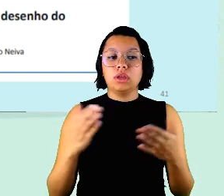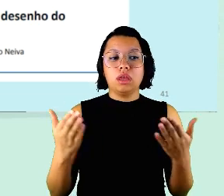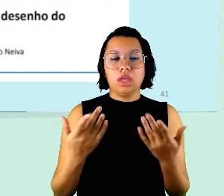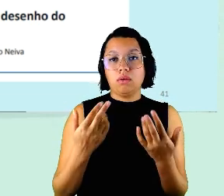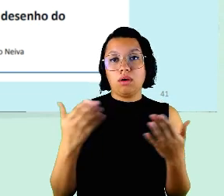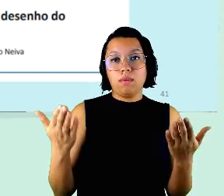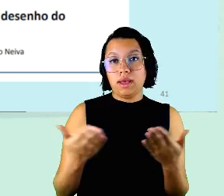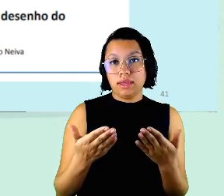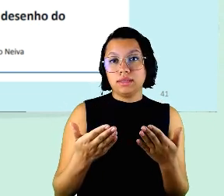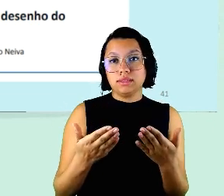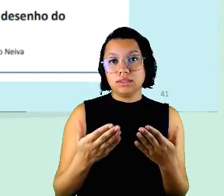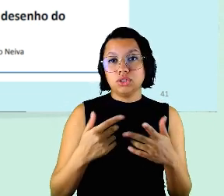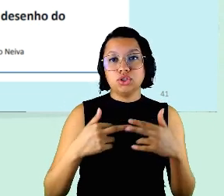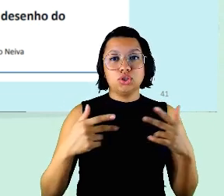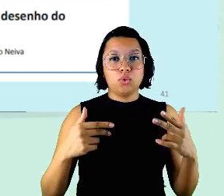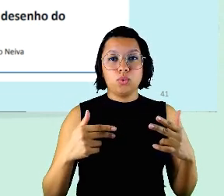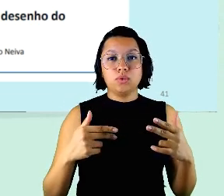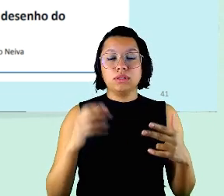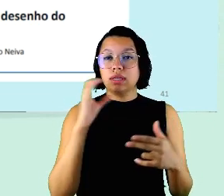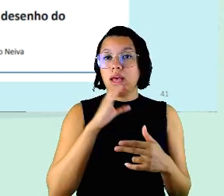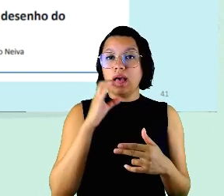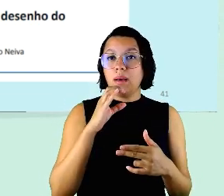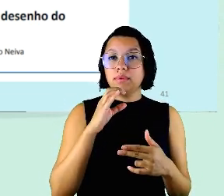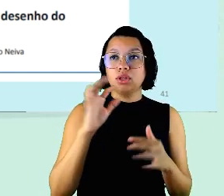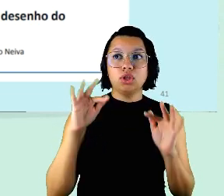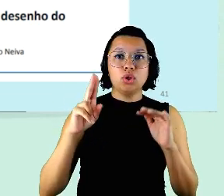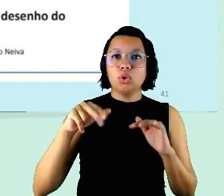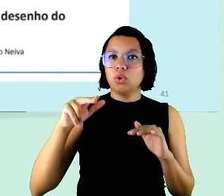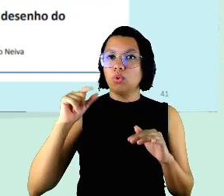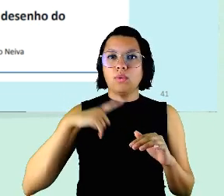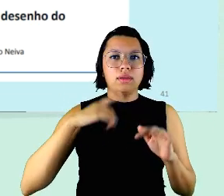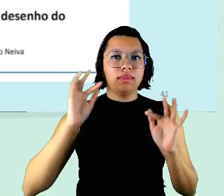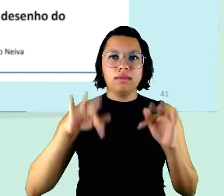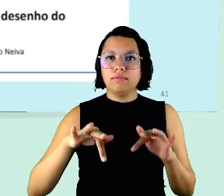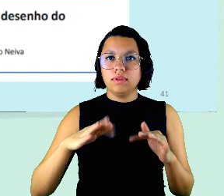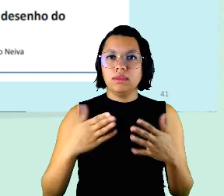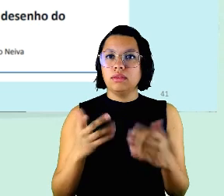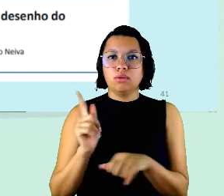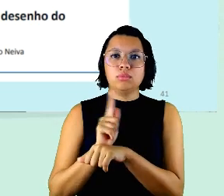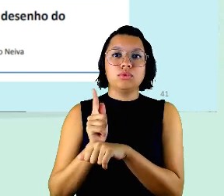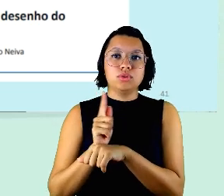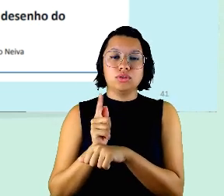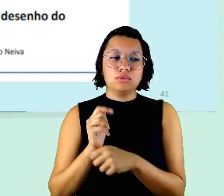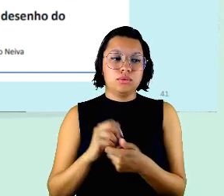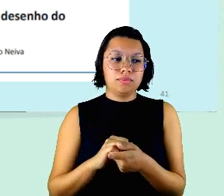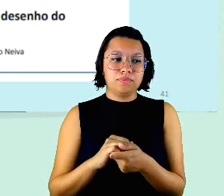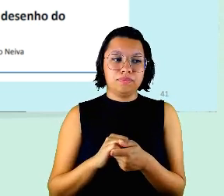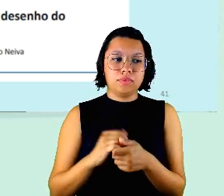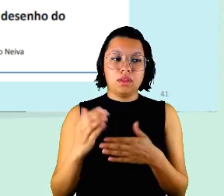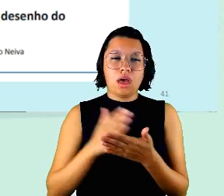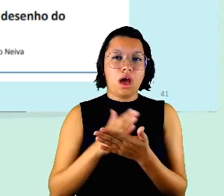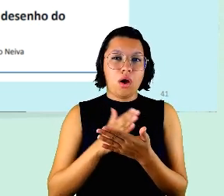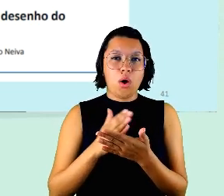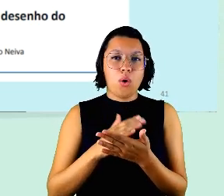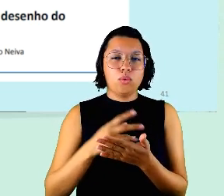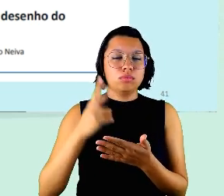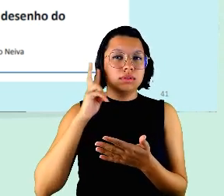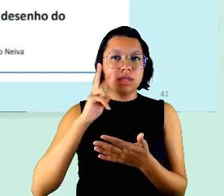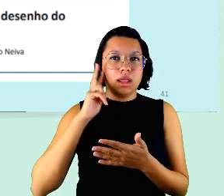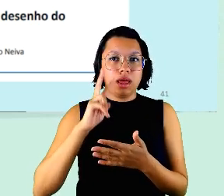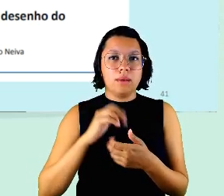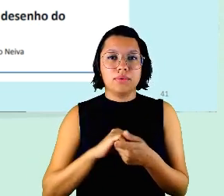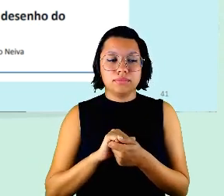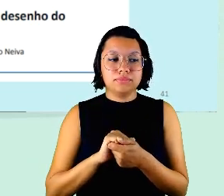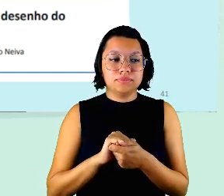instantânea interminável e pro gestor então eu acho que alguns gestores que estão aqui devem se lembrar disso né